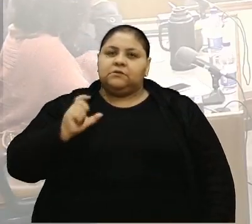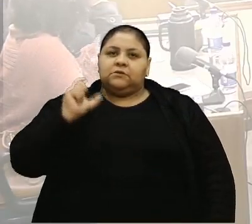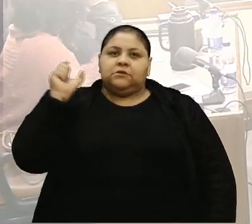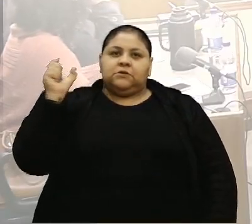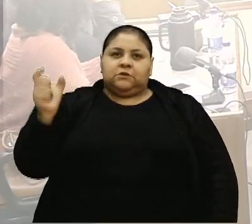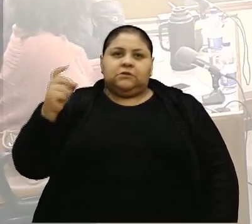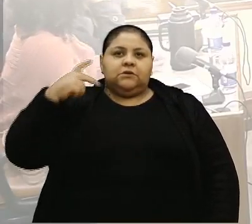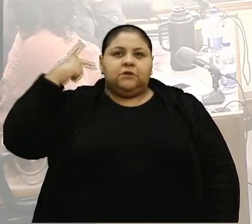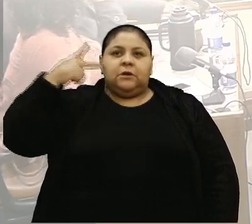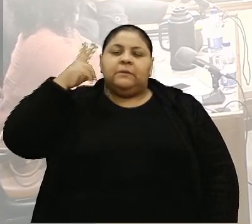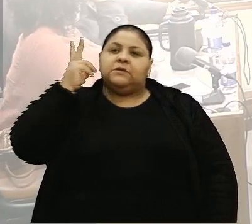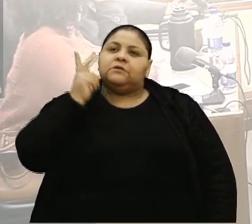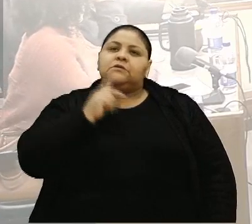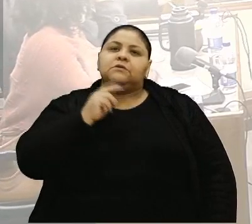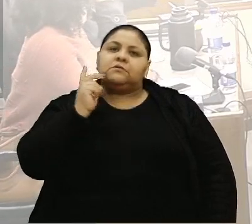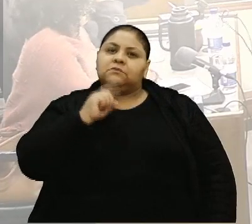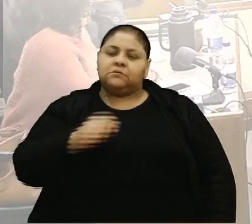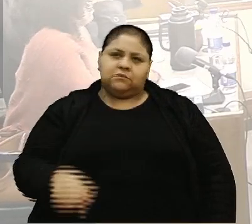Renato Oliveira.